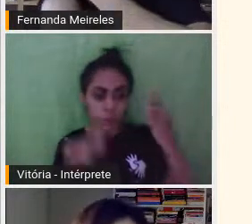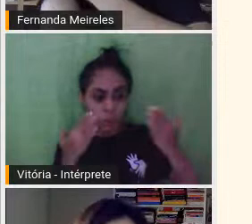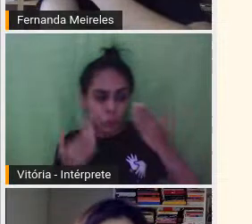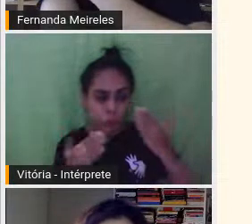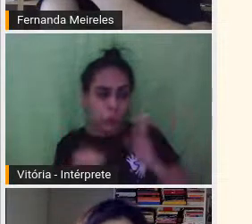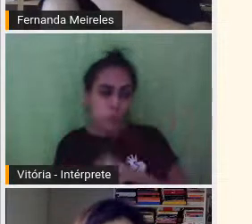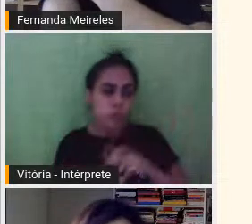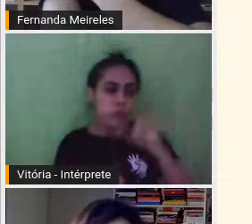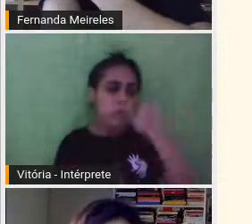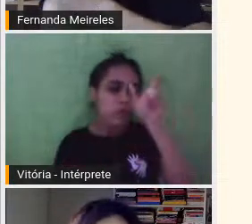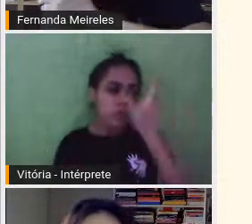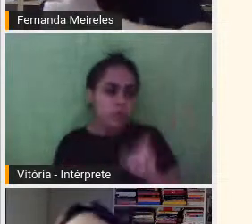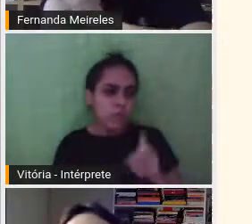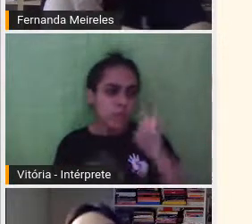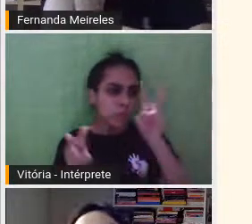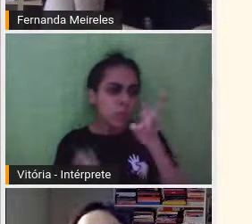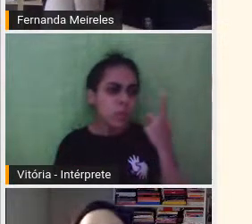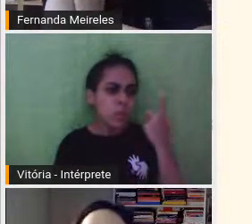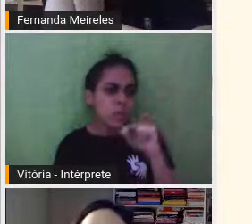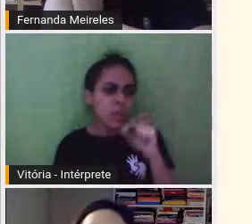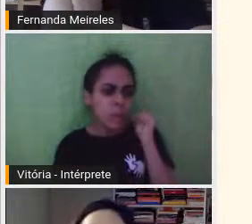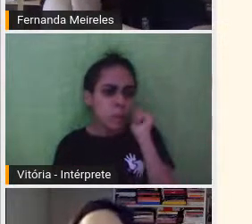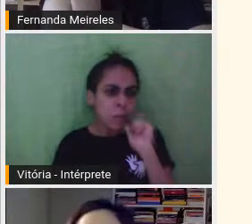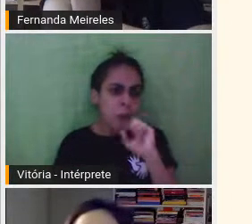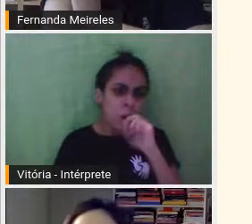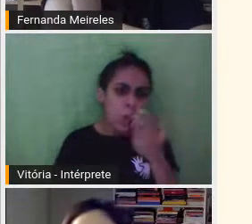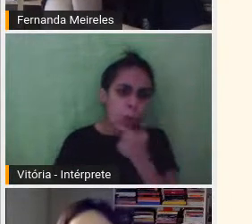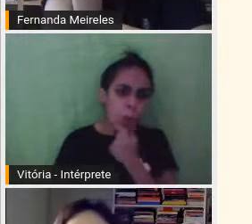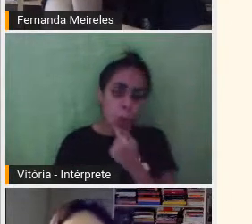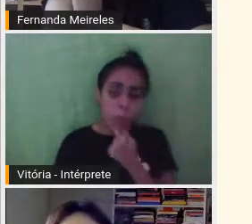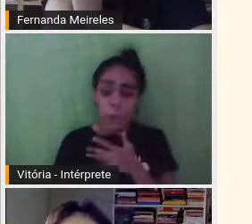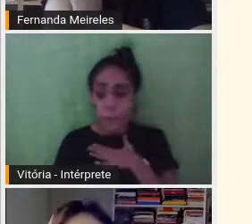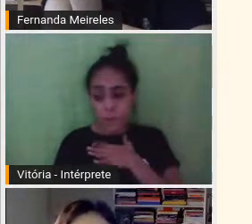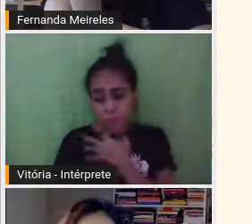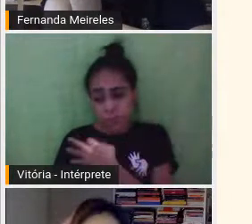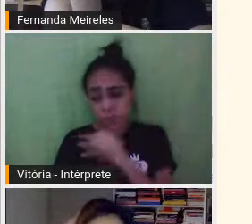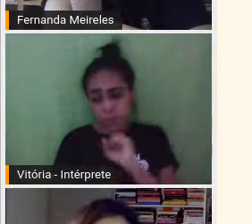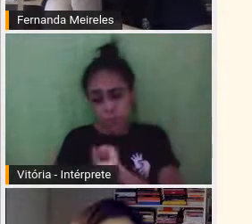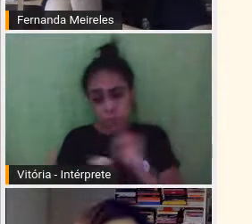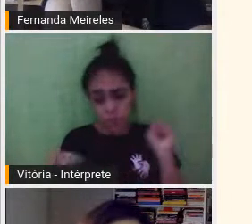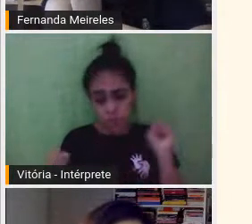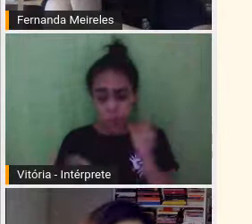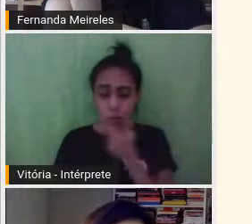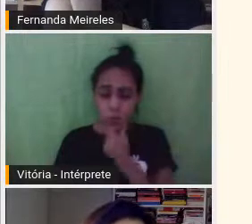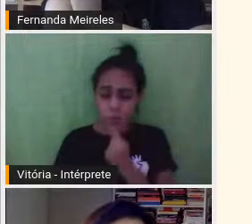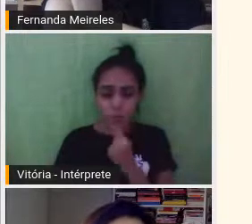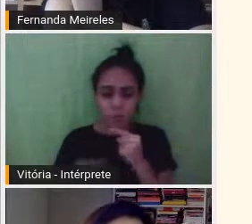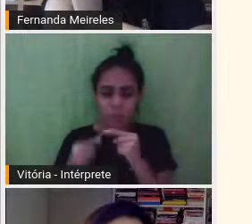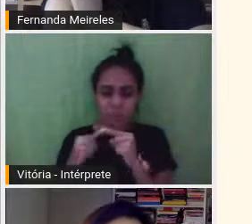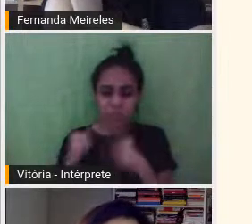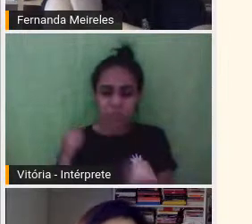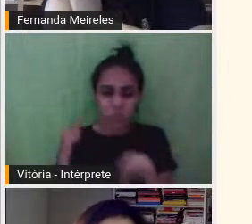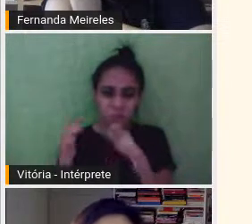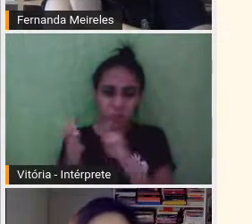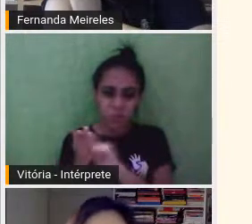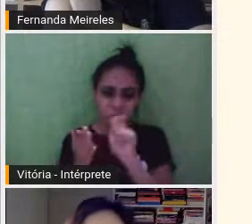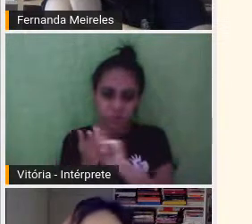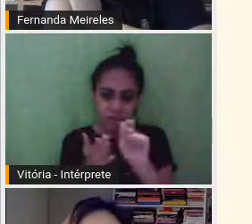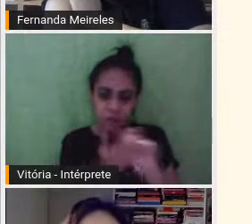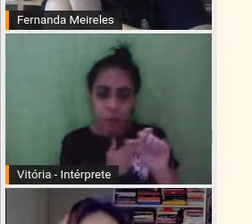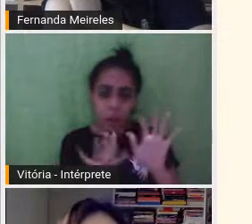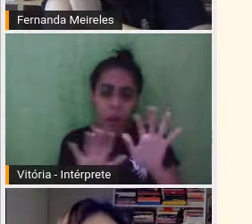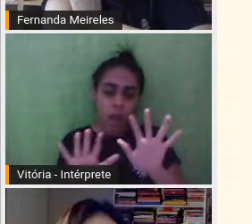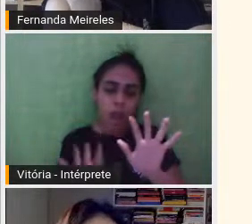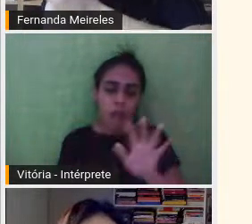homem escrever o que ela escreve. e também tem uma hipótese de que sejam várias pessoas, o casal,